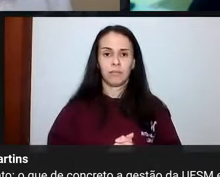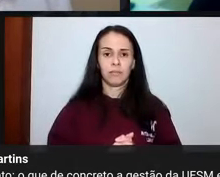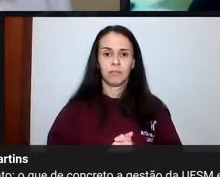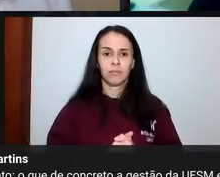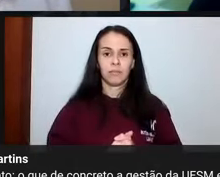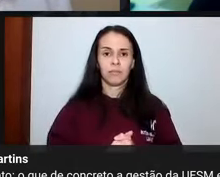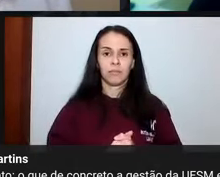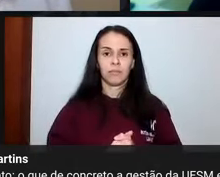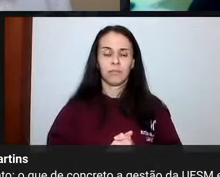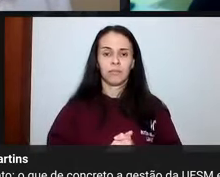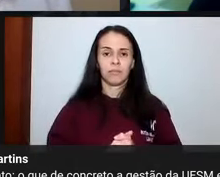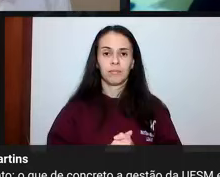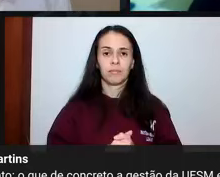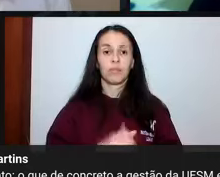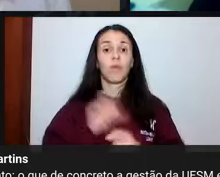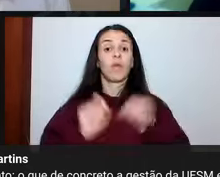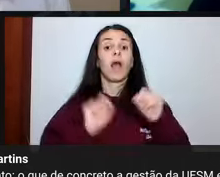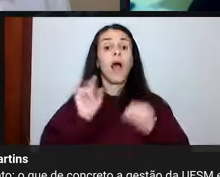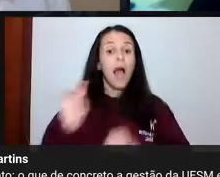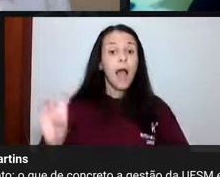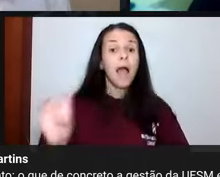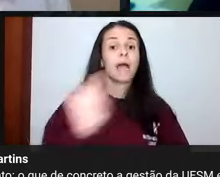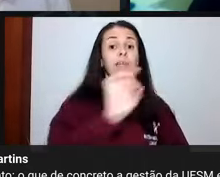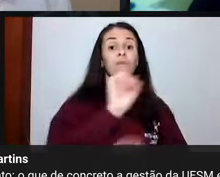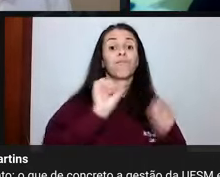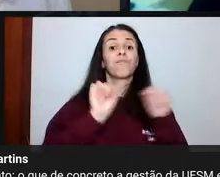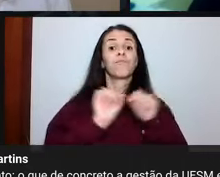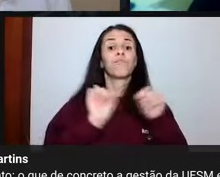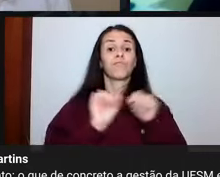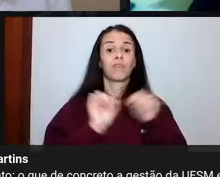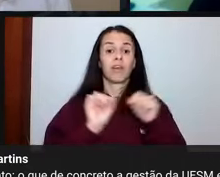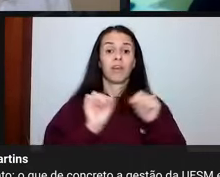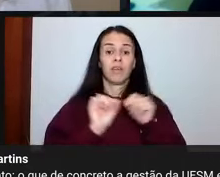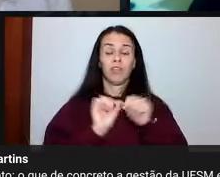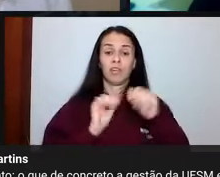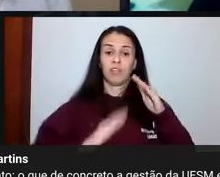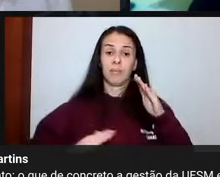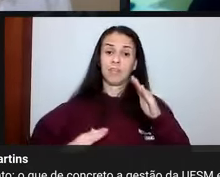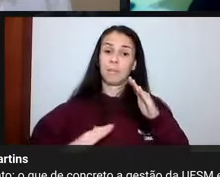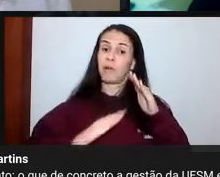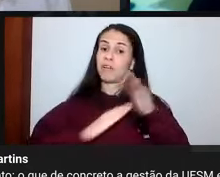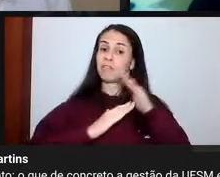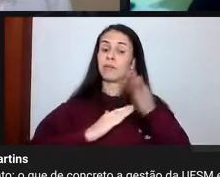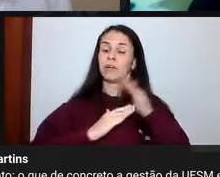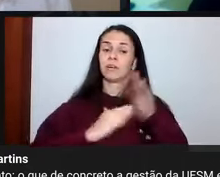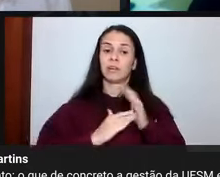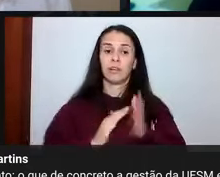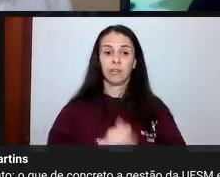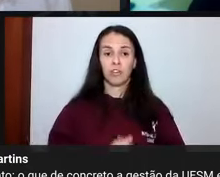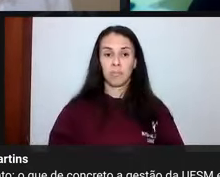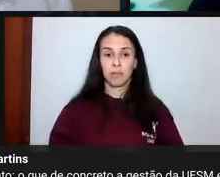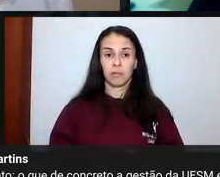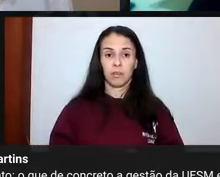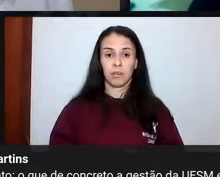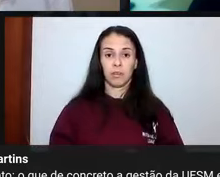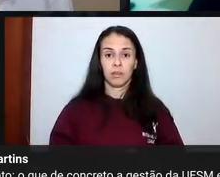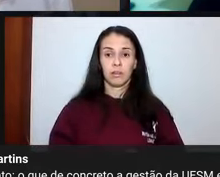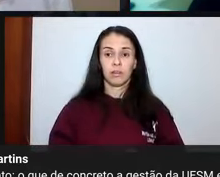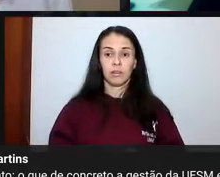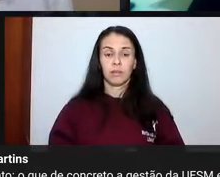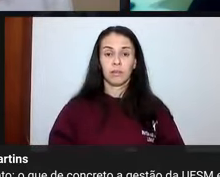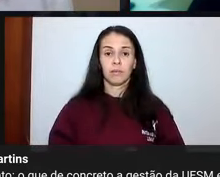fazendo a parte dela no que toca aos seus limites, né? E da mesma forma a gestão da